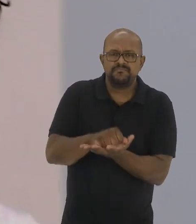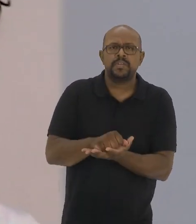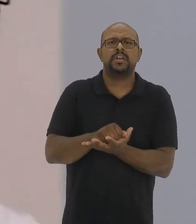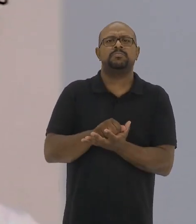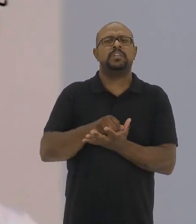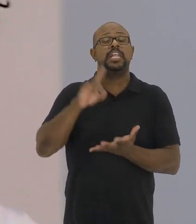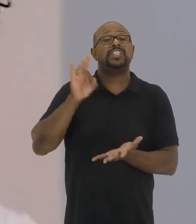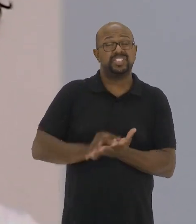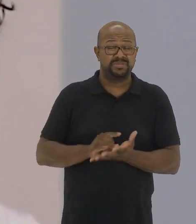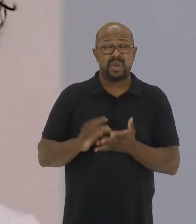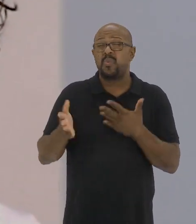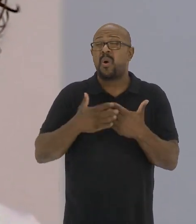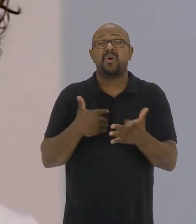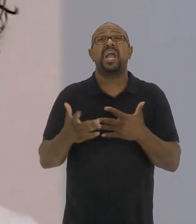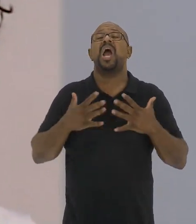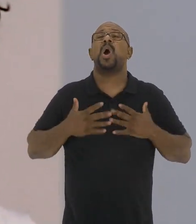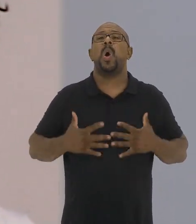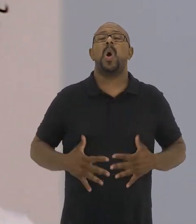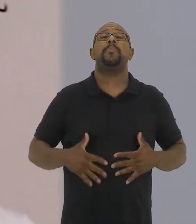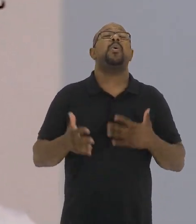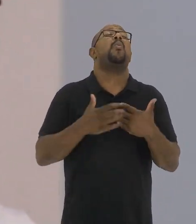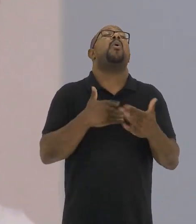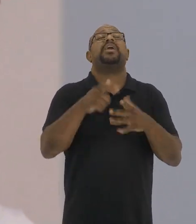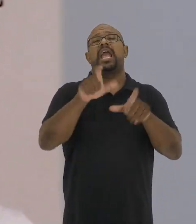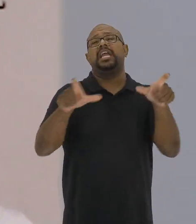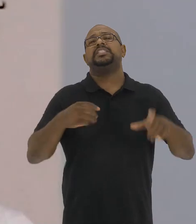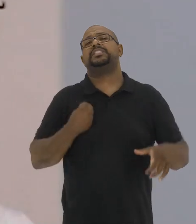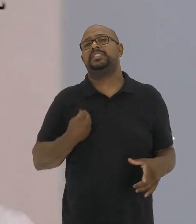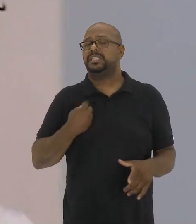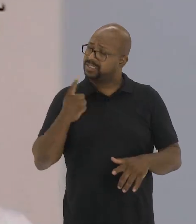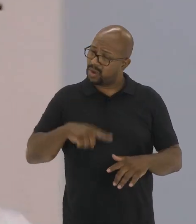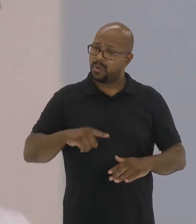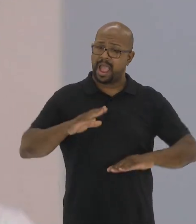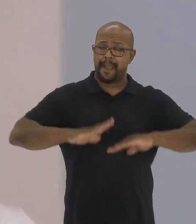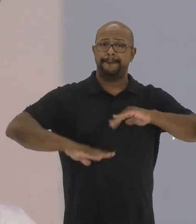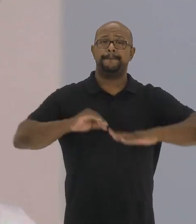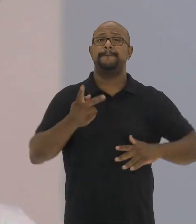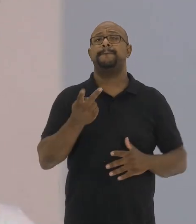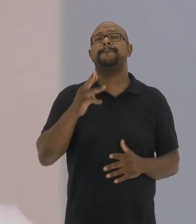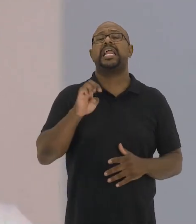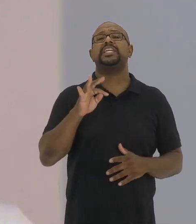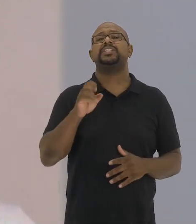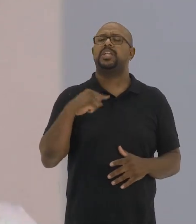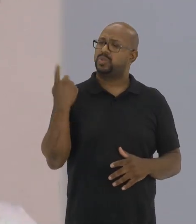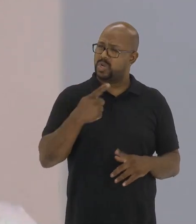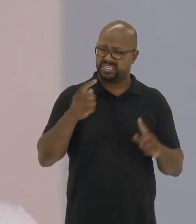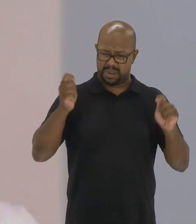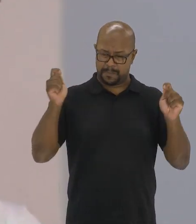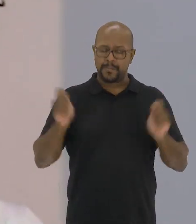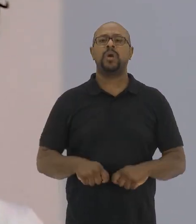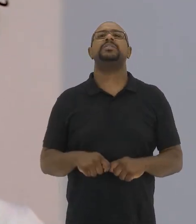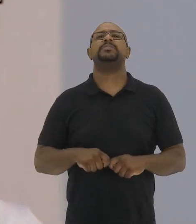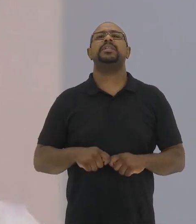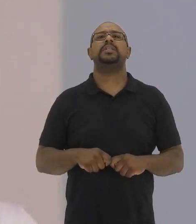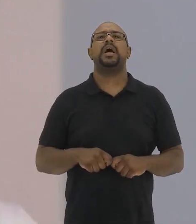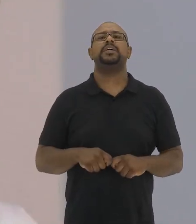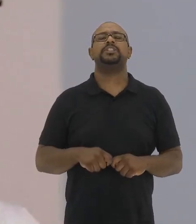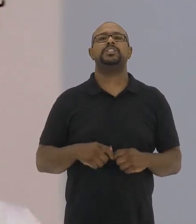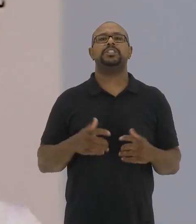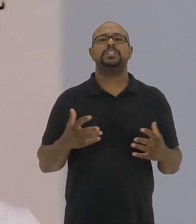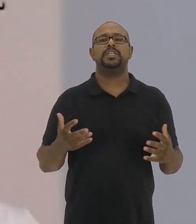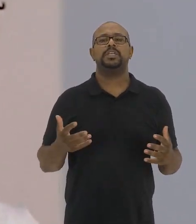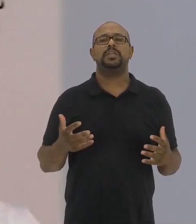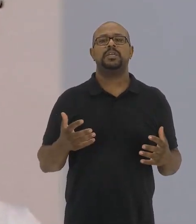apropriações legítimas de qualquer corpo, de qualquer existência, são a prática de nossa própria